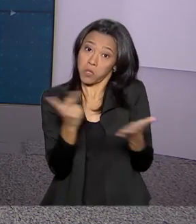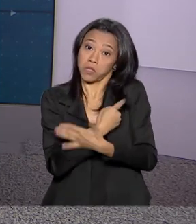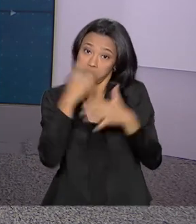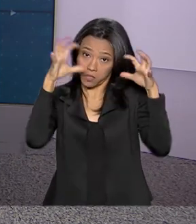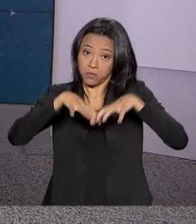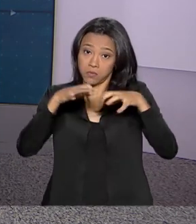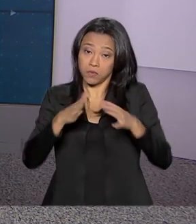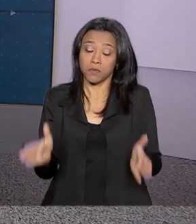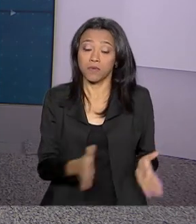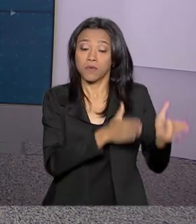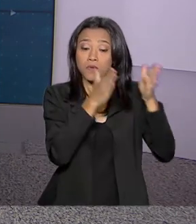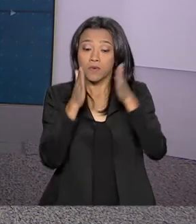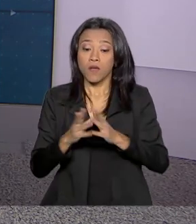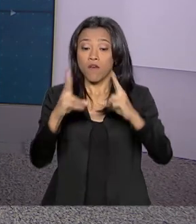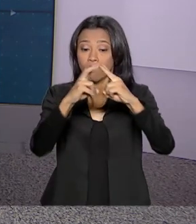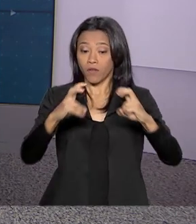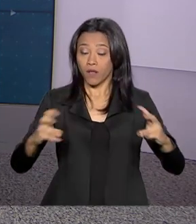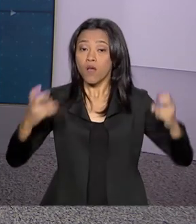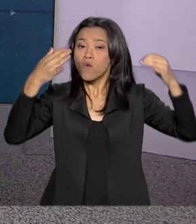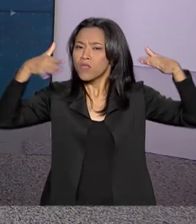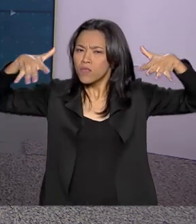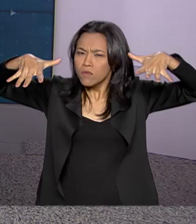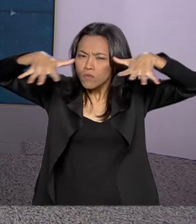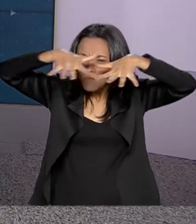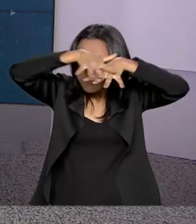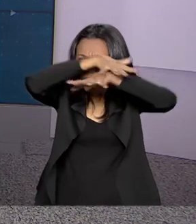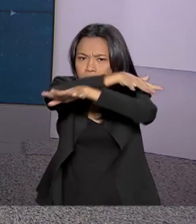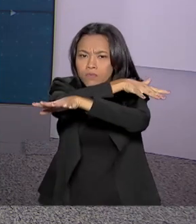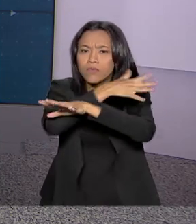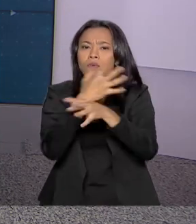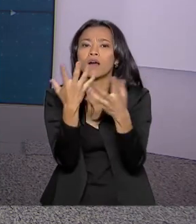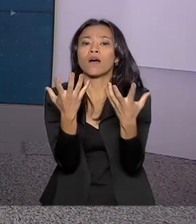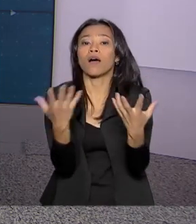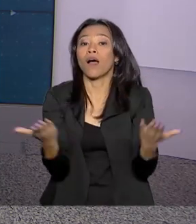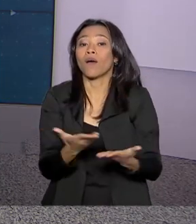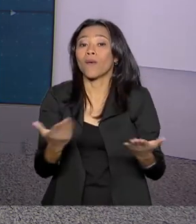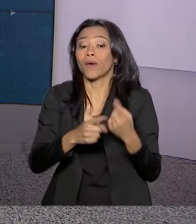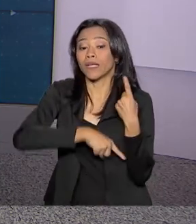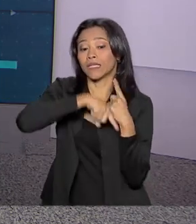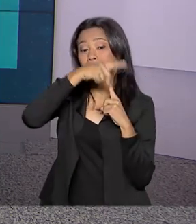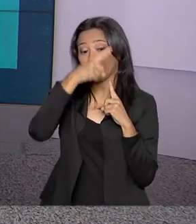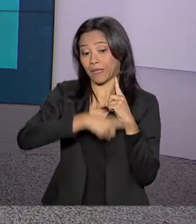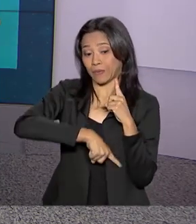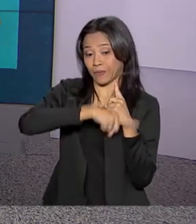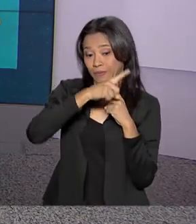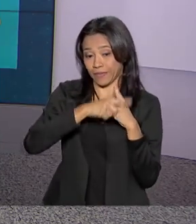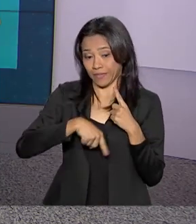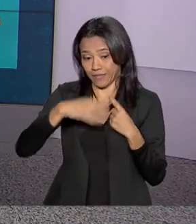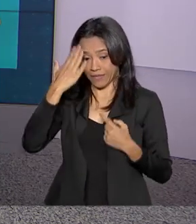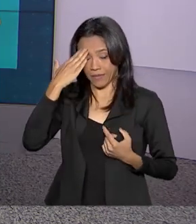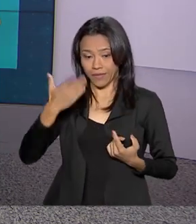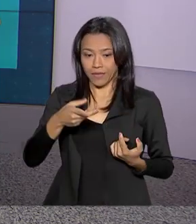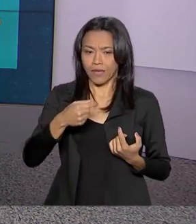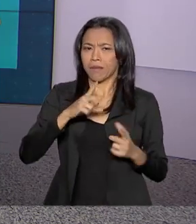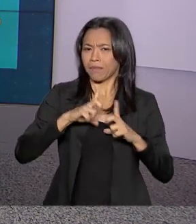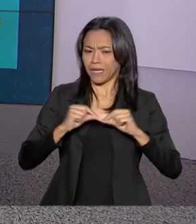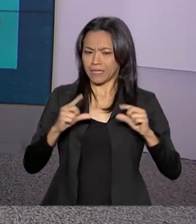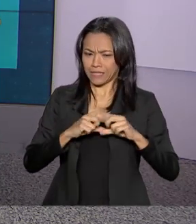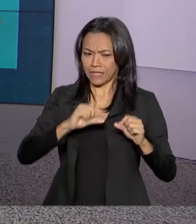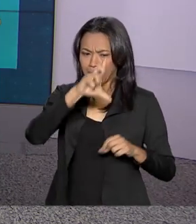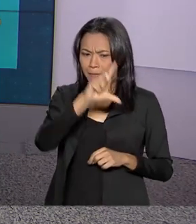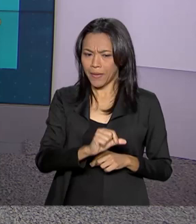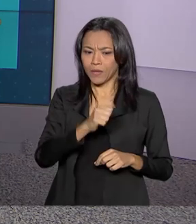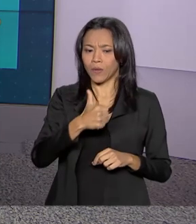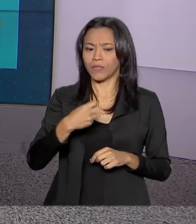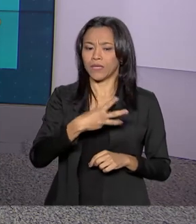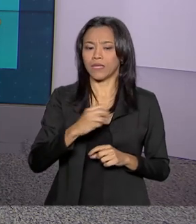em Florianópolis o tempo está nublado. Vamos agora às temperaturas. Vamos trocar aqui o mapa rapidinho. Olha só, Brasília, mínima de